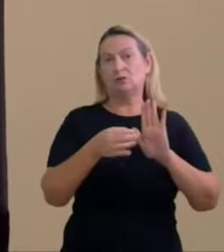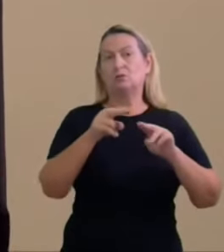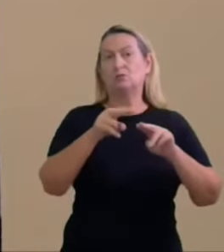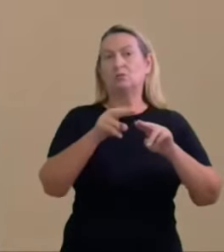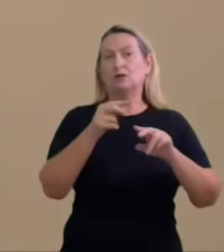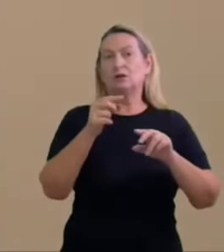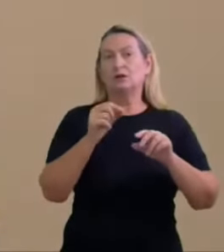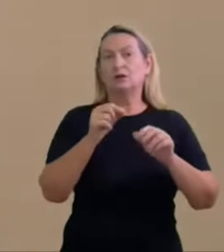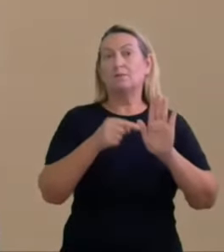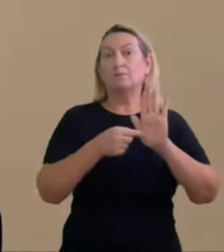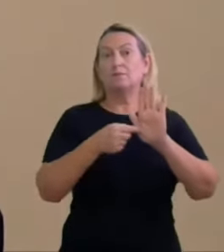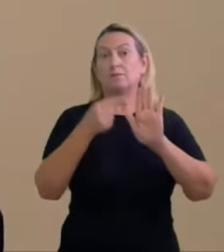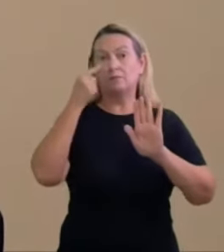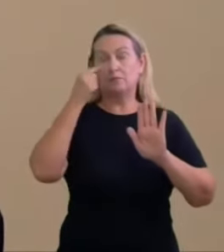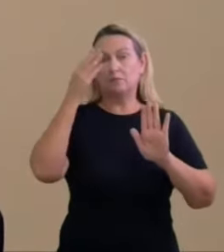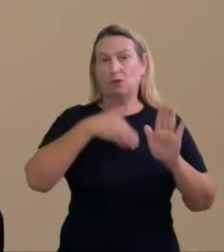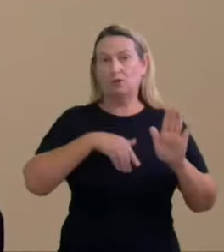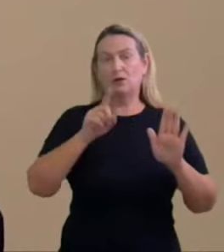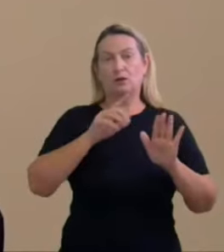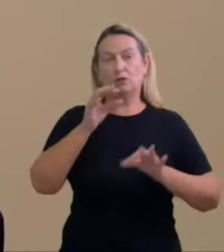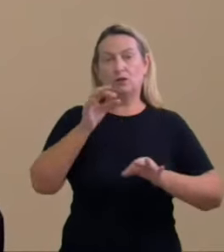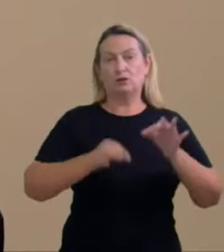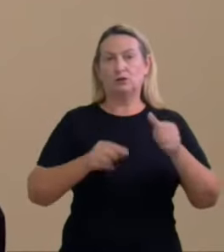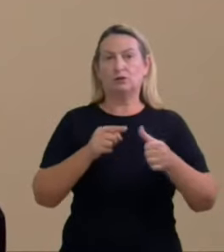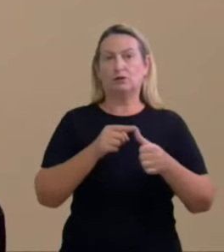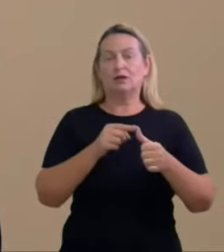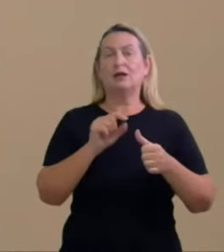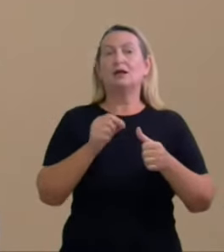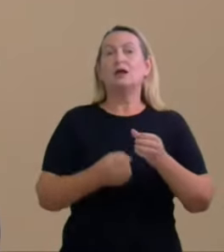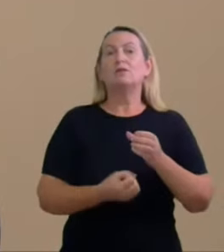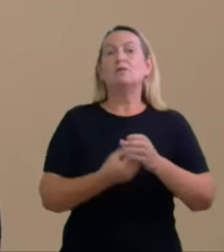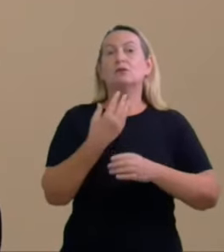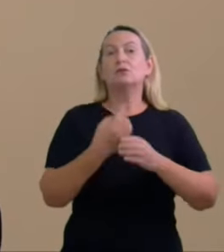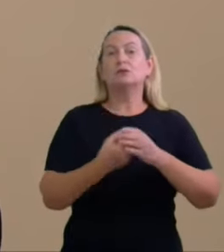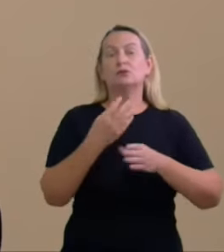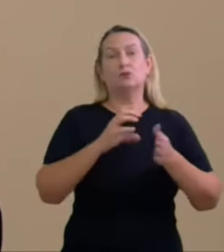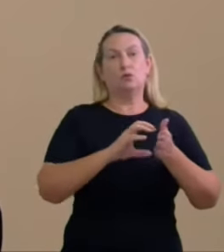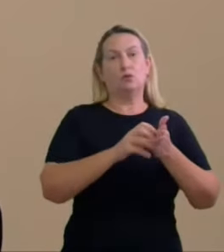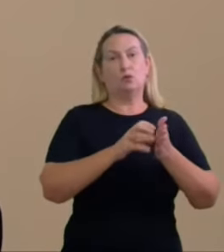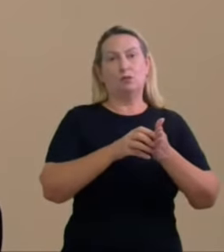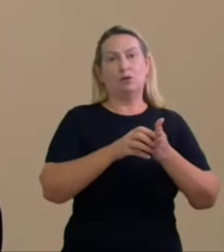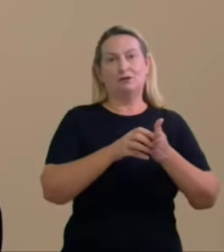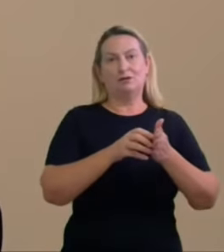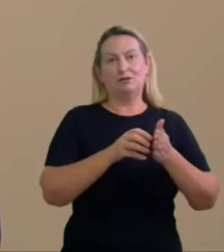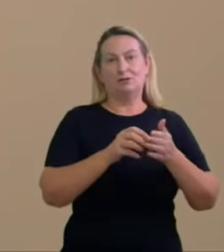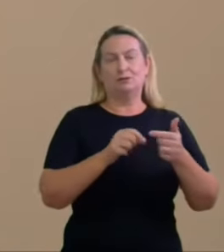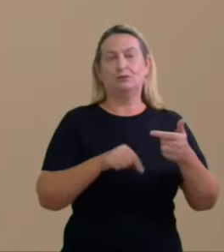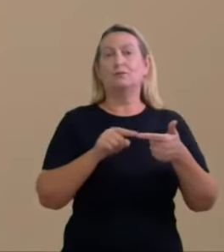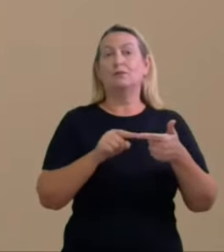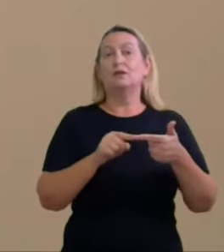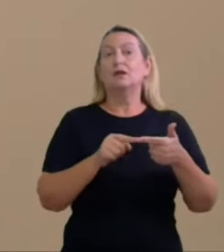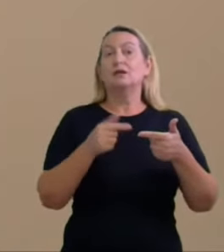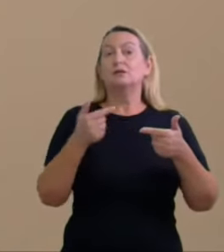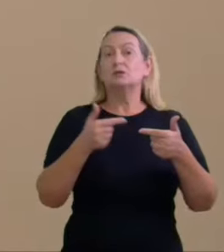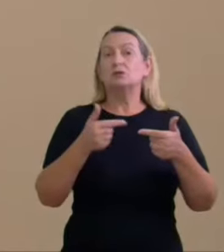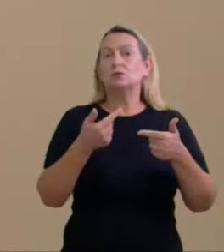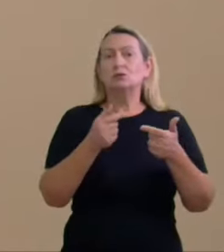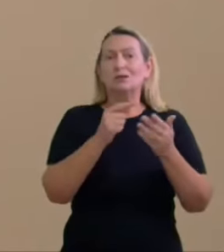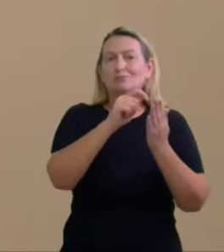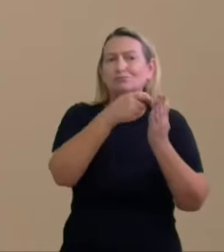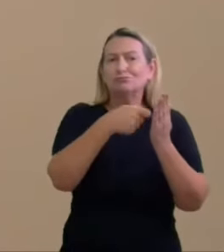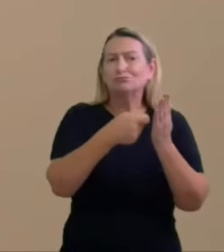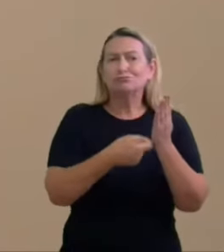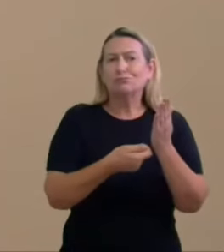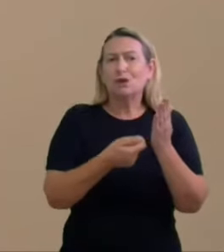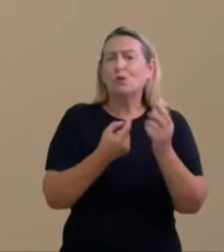um se trata de documento produzido pelo partido opositor em seu próprio interesse probatório dois não contém se elementos suficientes a identificar qual